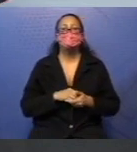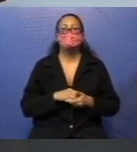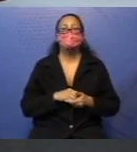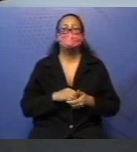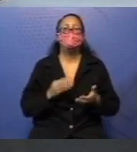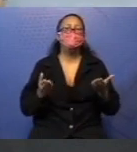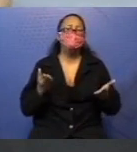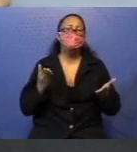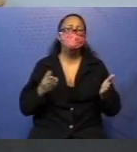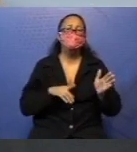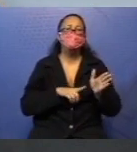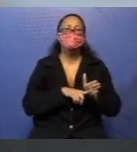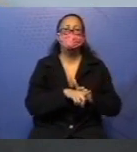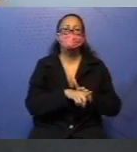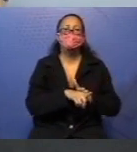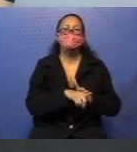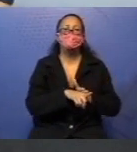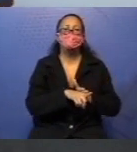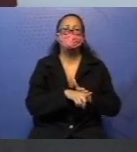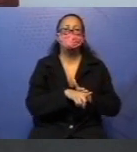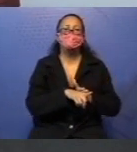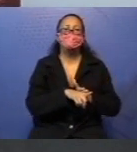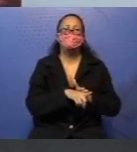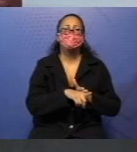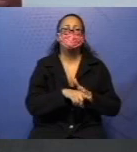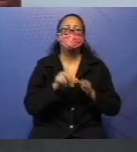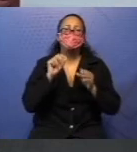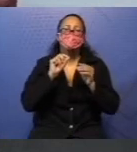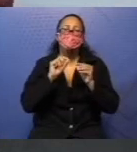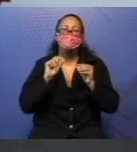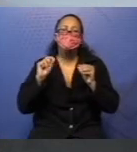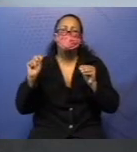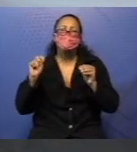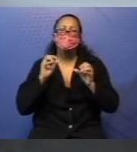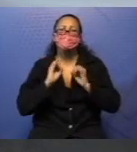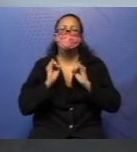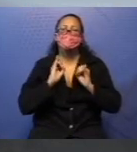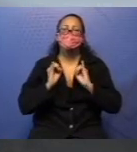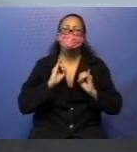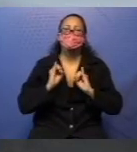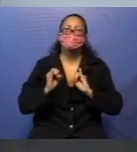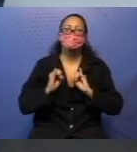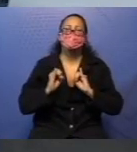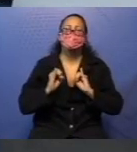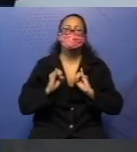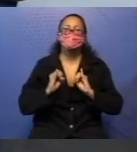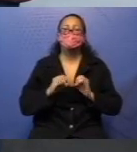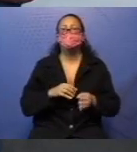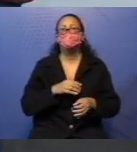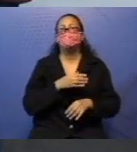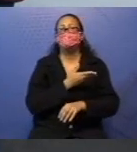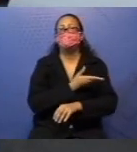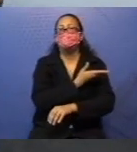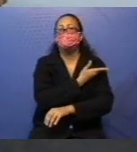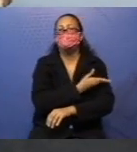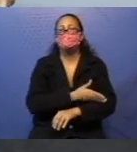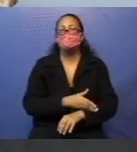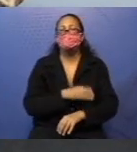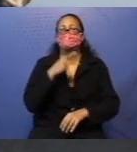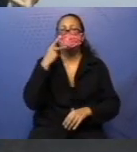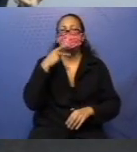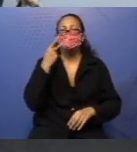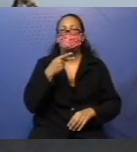Qual é a pergunta? Vamos grifar as informações? Eu costumo falar para os meus meninos. Vai lá do